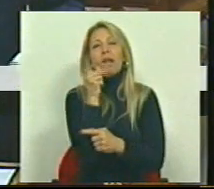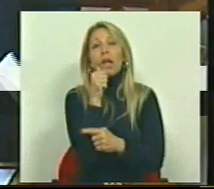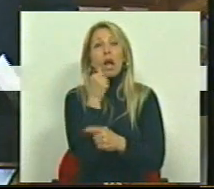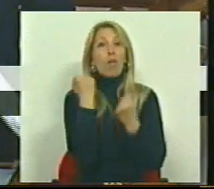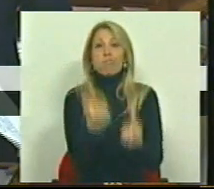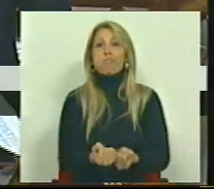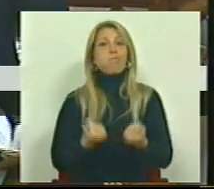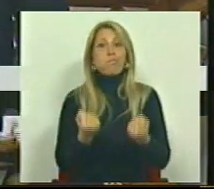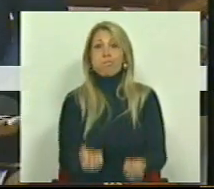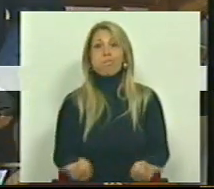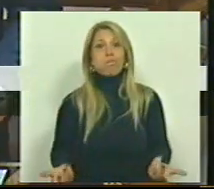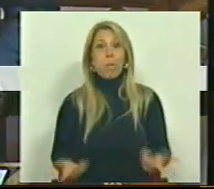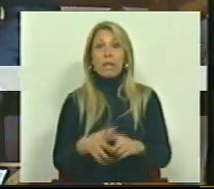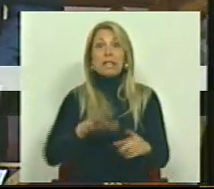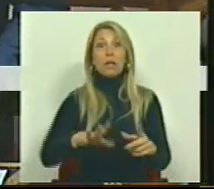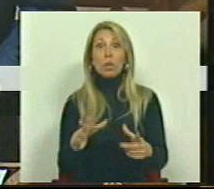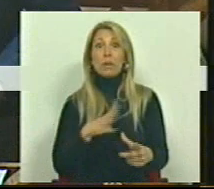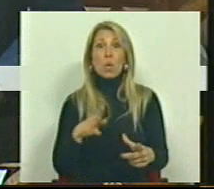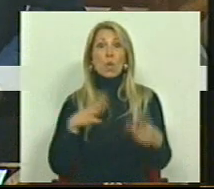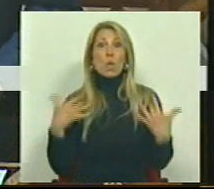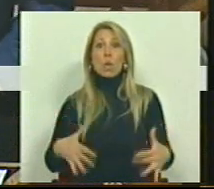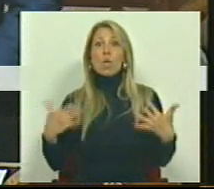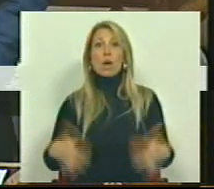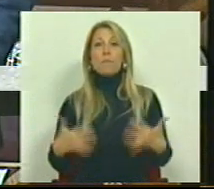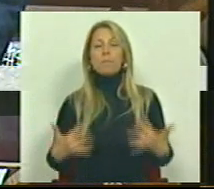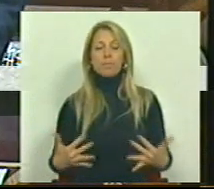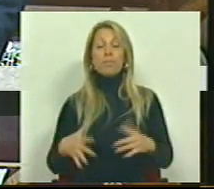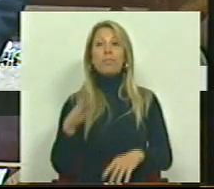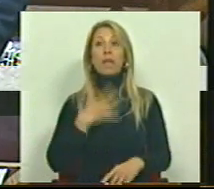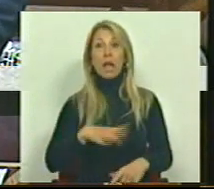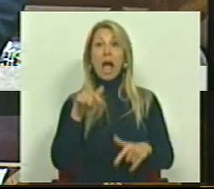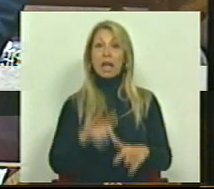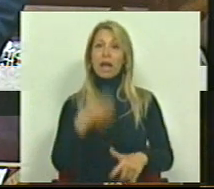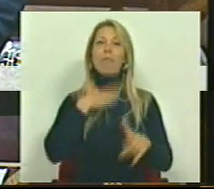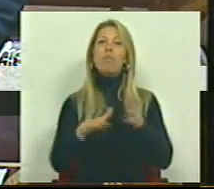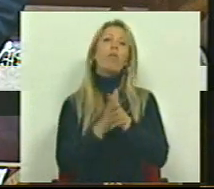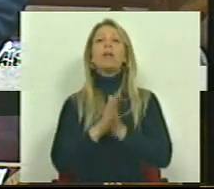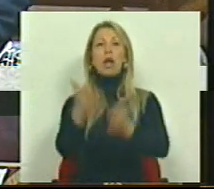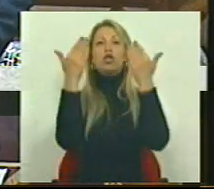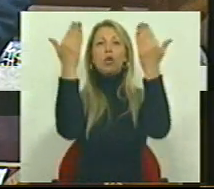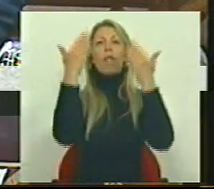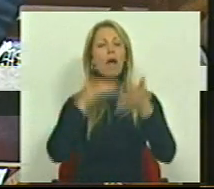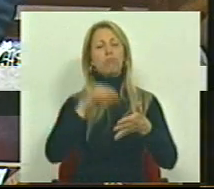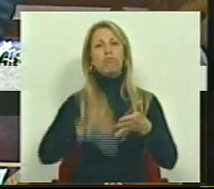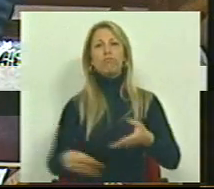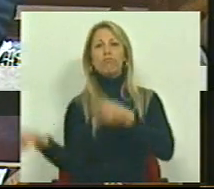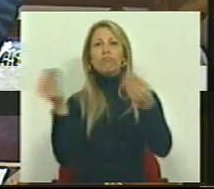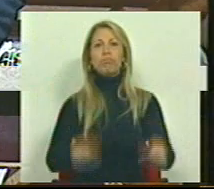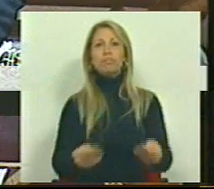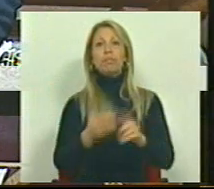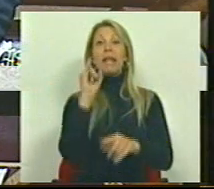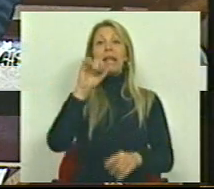claramente, numa situação aflitiva. Nós queremos aqui aproveitar para saudar a moção apresentada pela